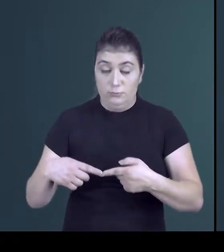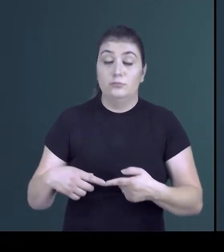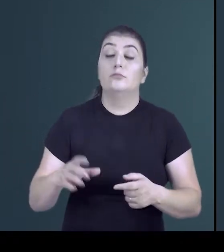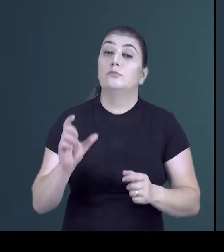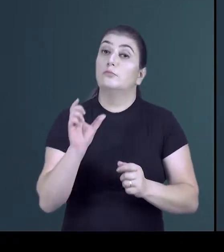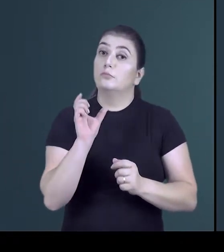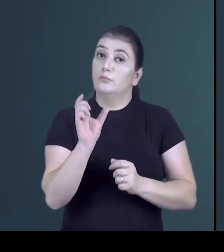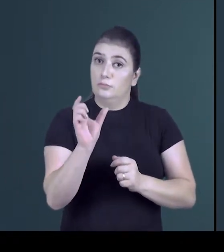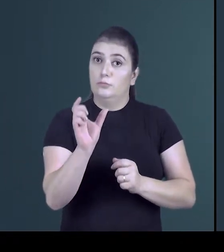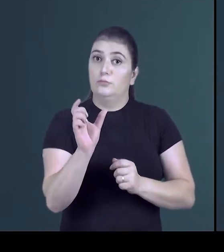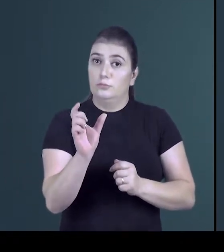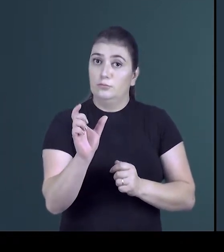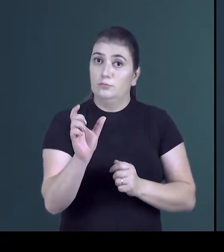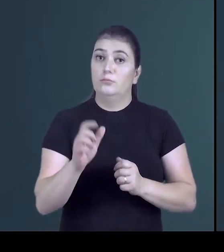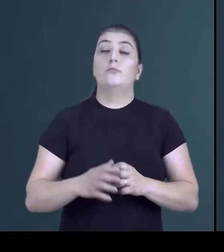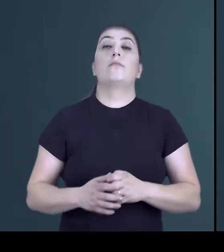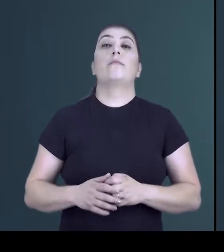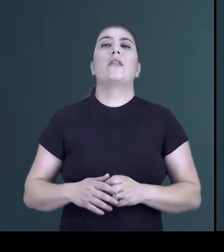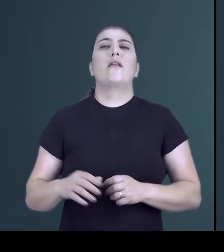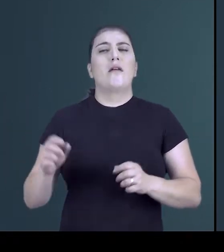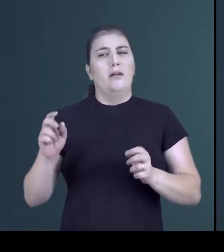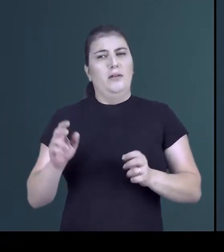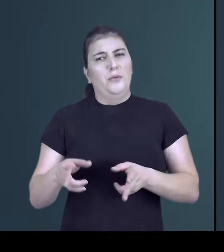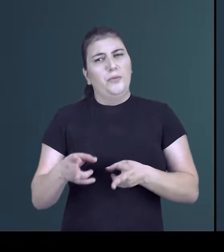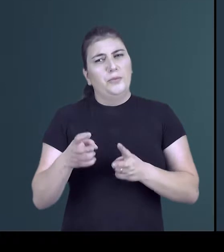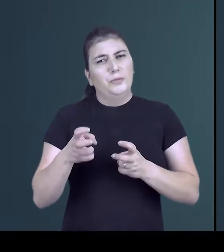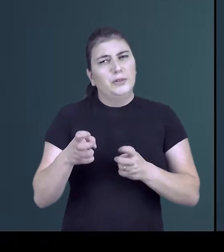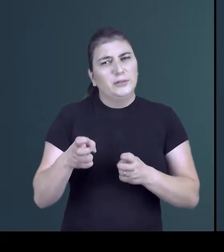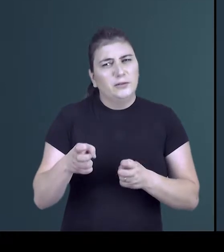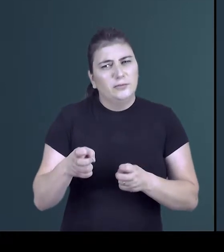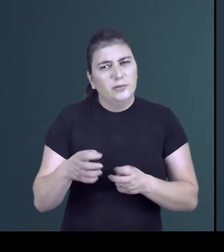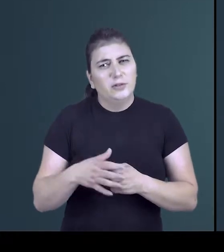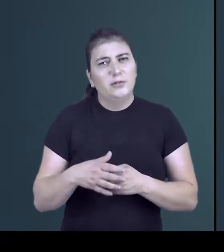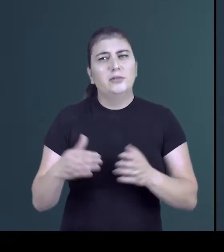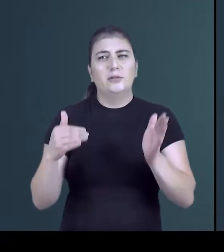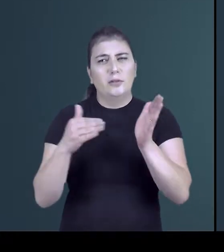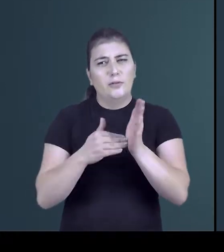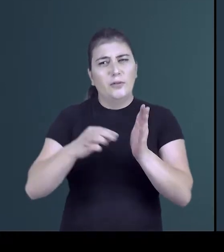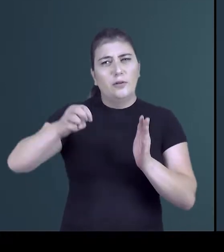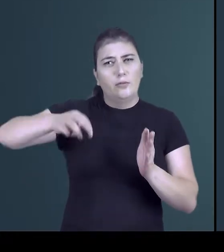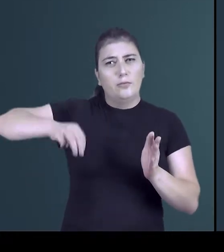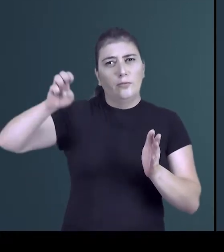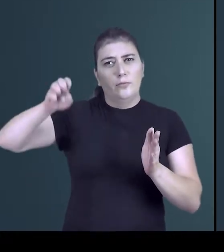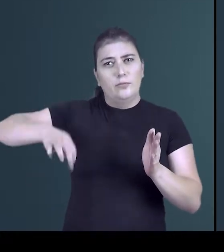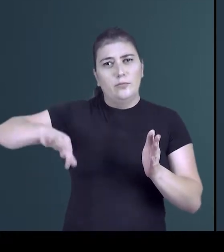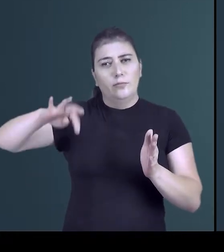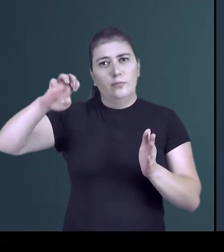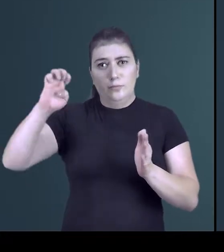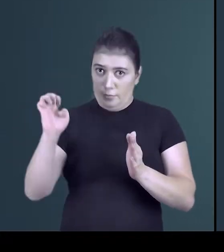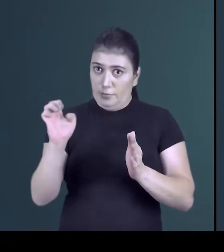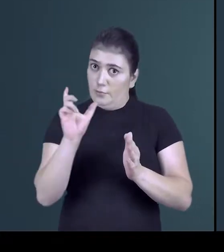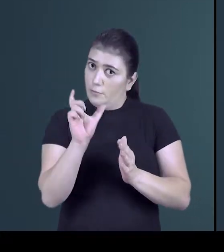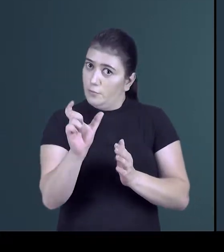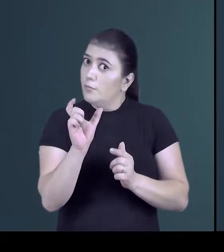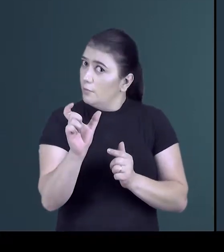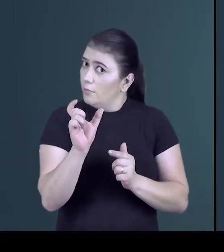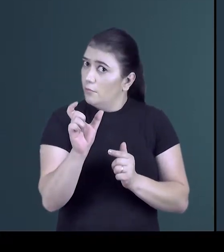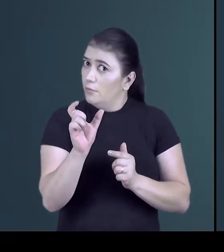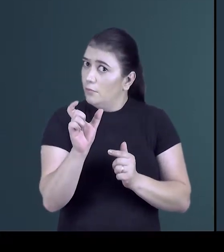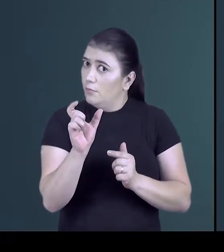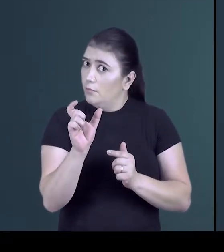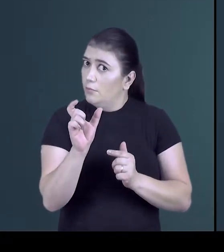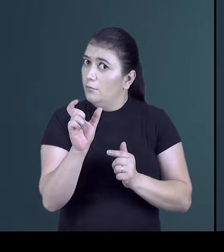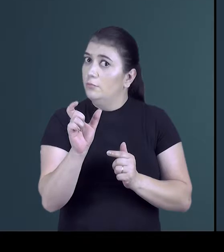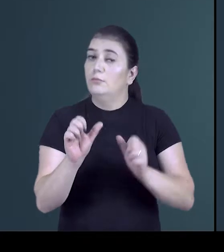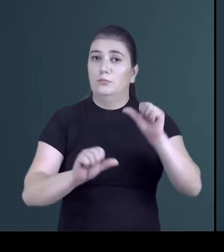A maneira mais estrutural é olhar. Quando tivermos esse final nas palavras, ou em boa parte das palavras,